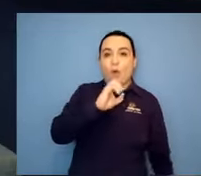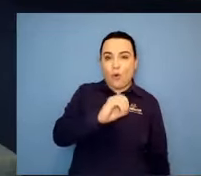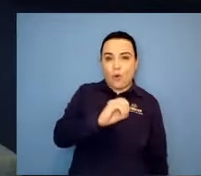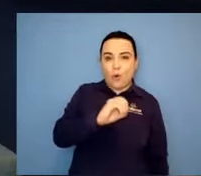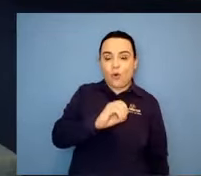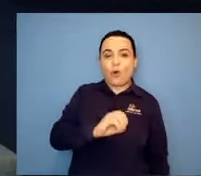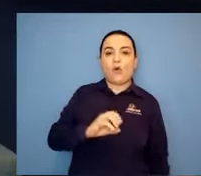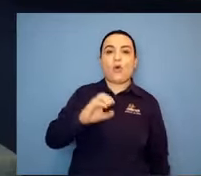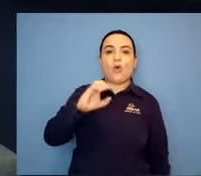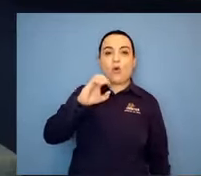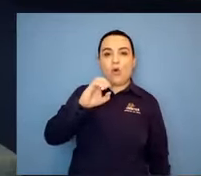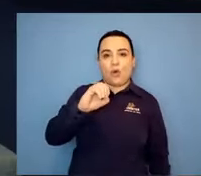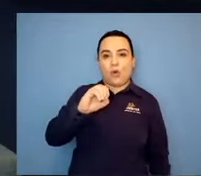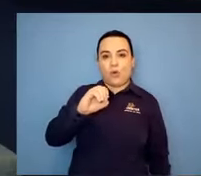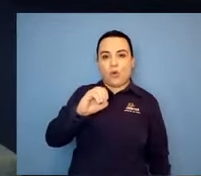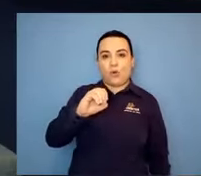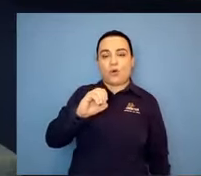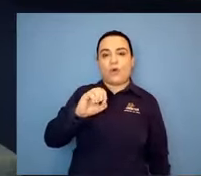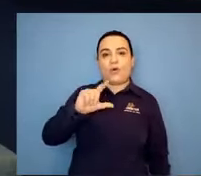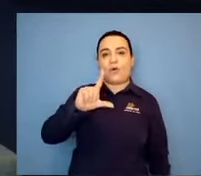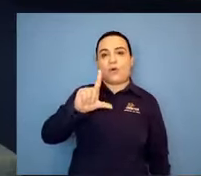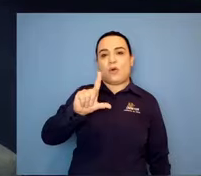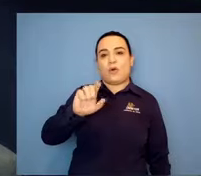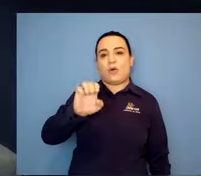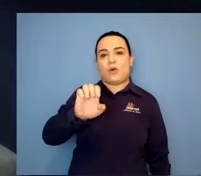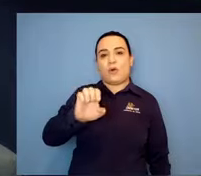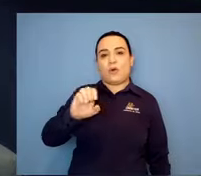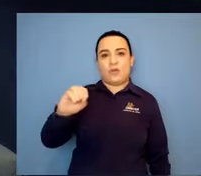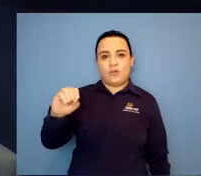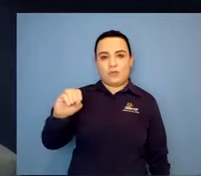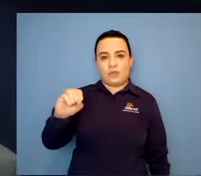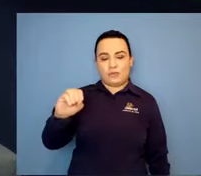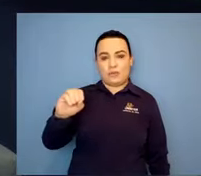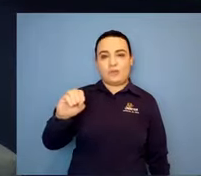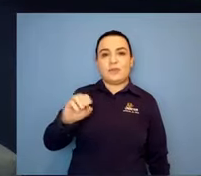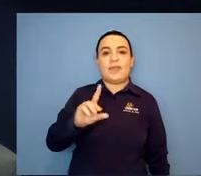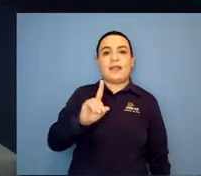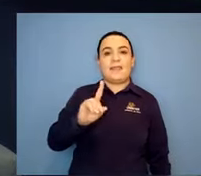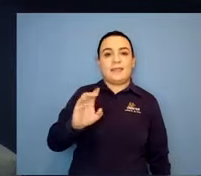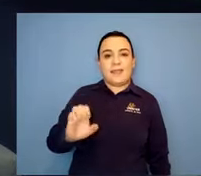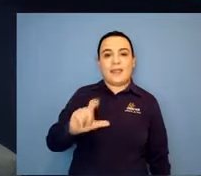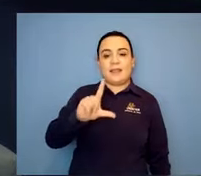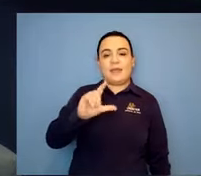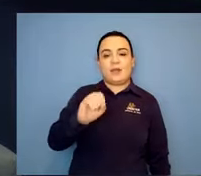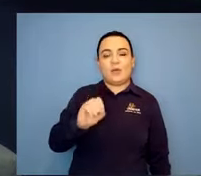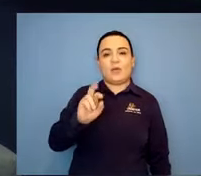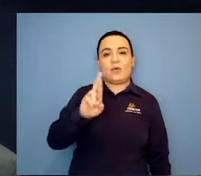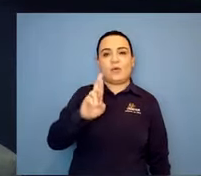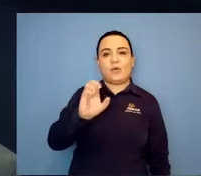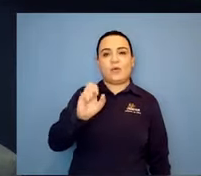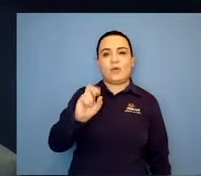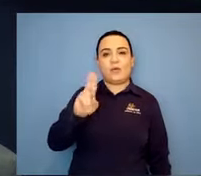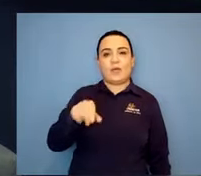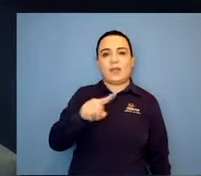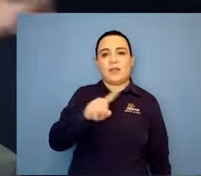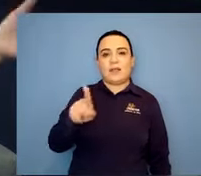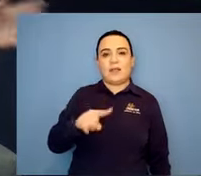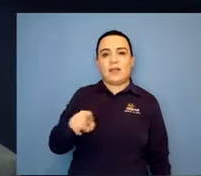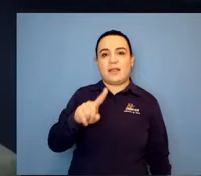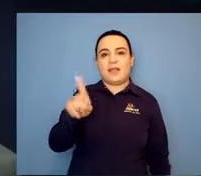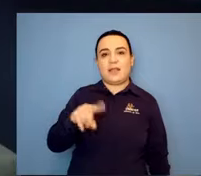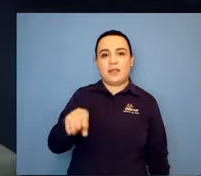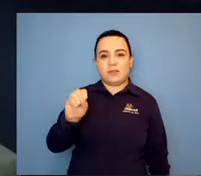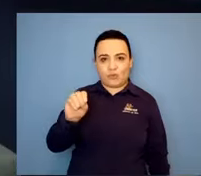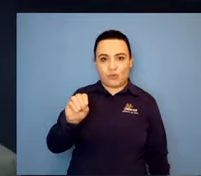eu recebi uma mãe de São Paulo, capital. Ela me achou no Instagram. Me mandou mensagem, daí já